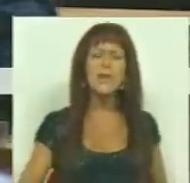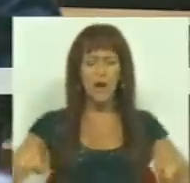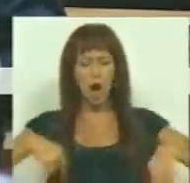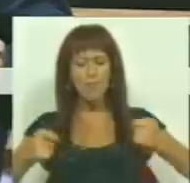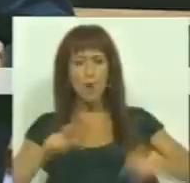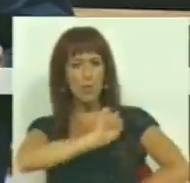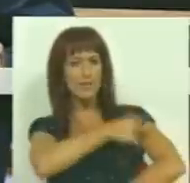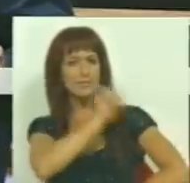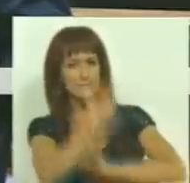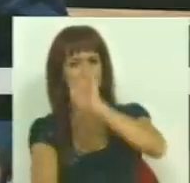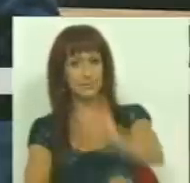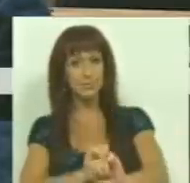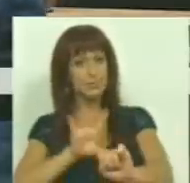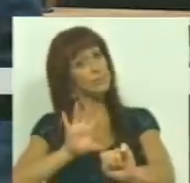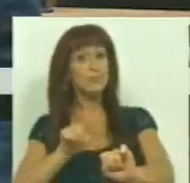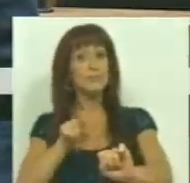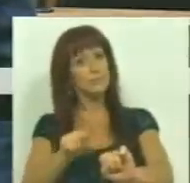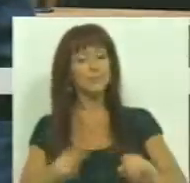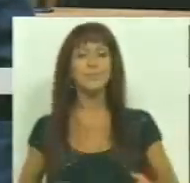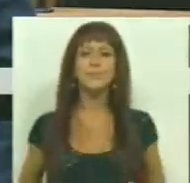própria soberania do nosso país.